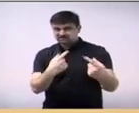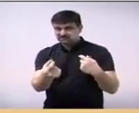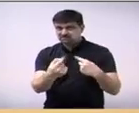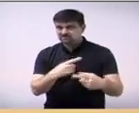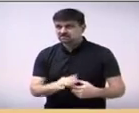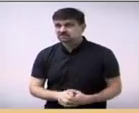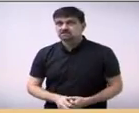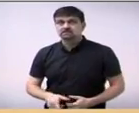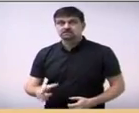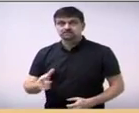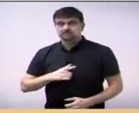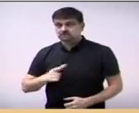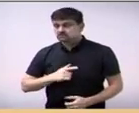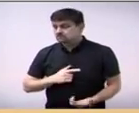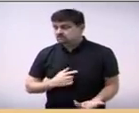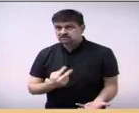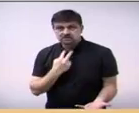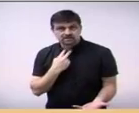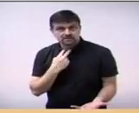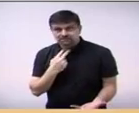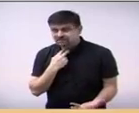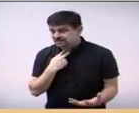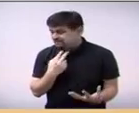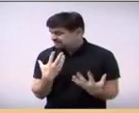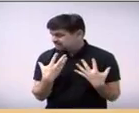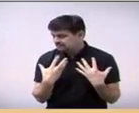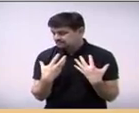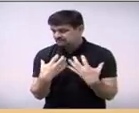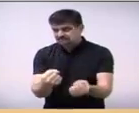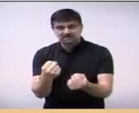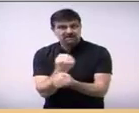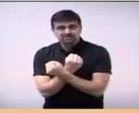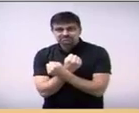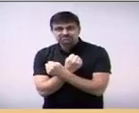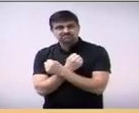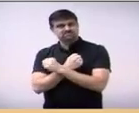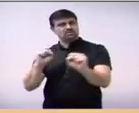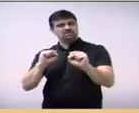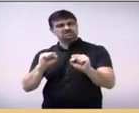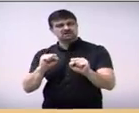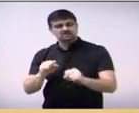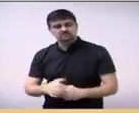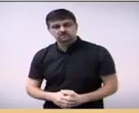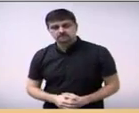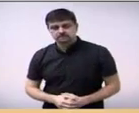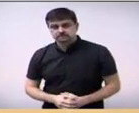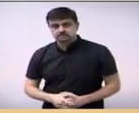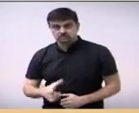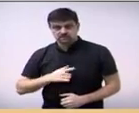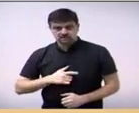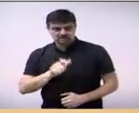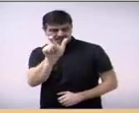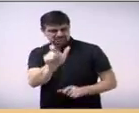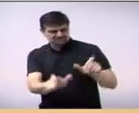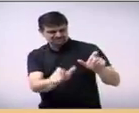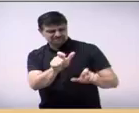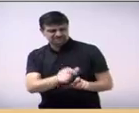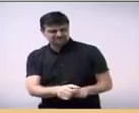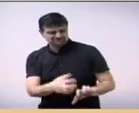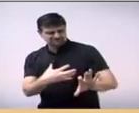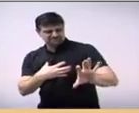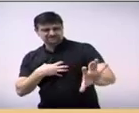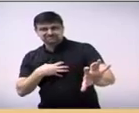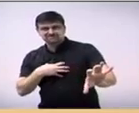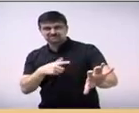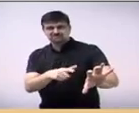incompreensível, o inaceitável e o inadmissível comportamento intolerante